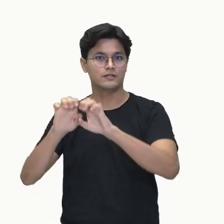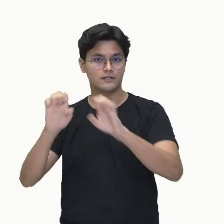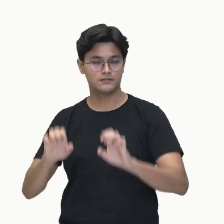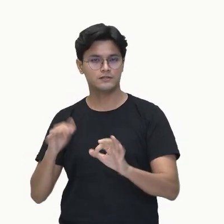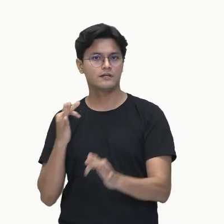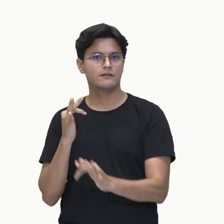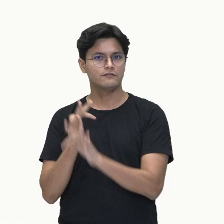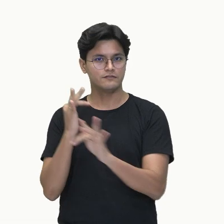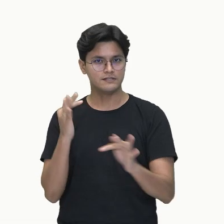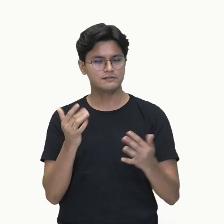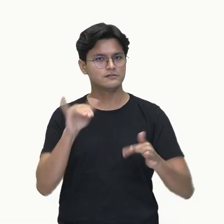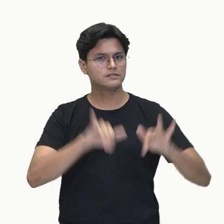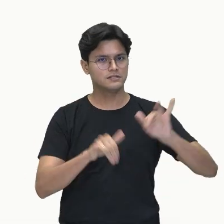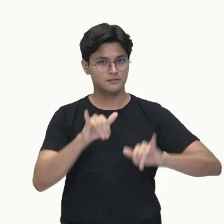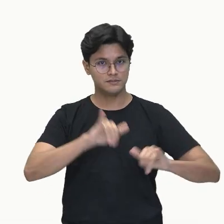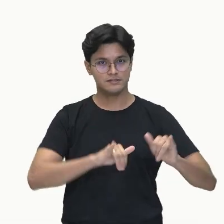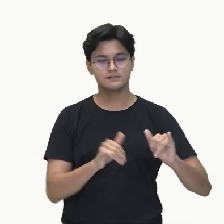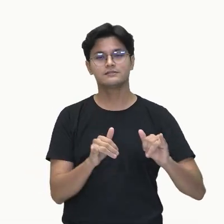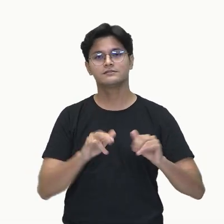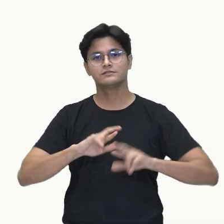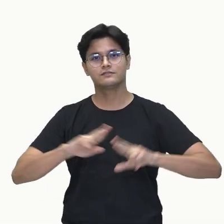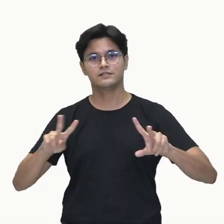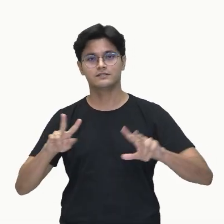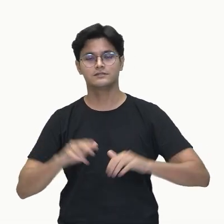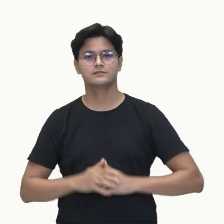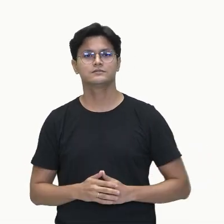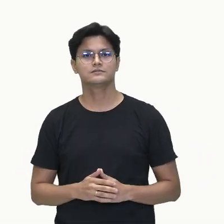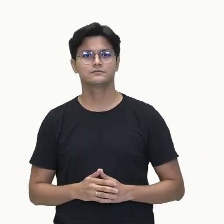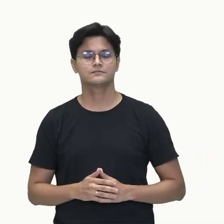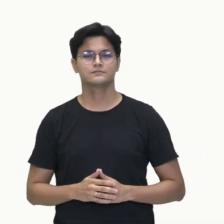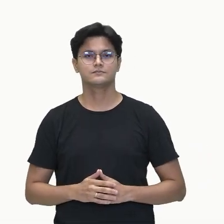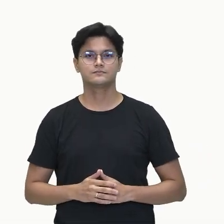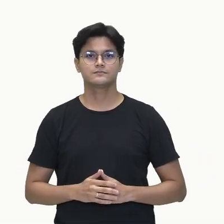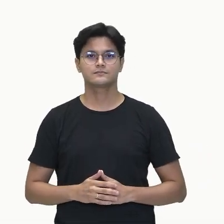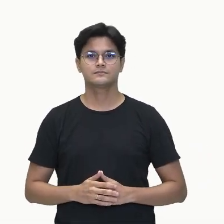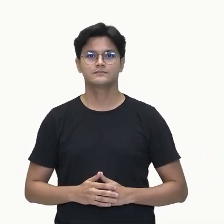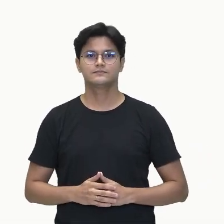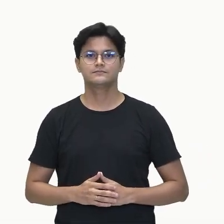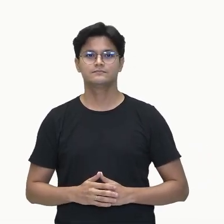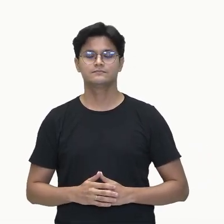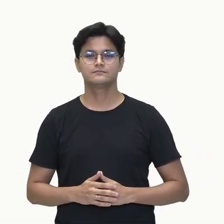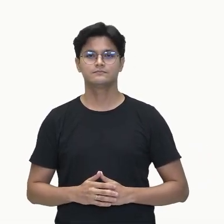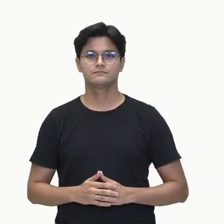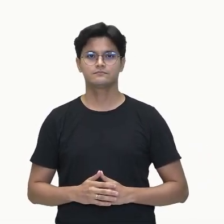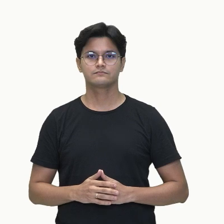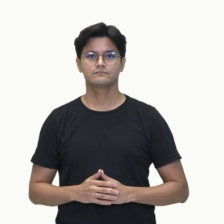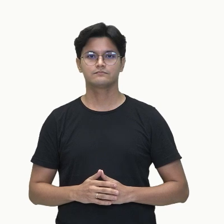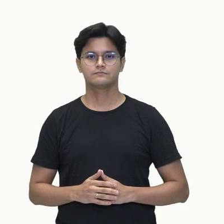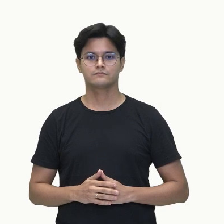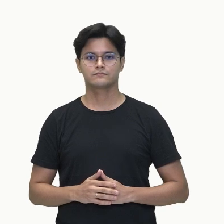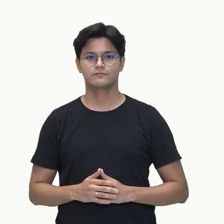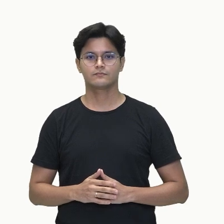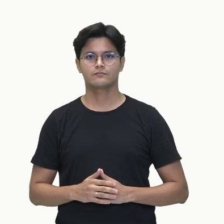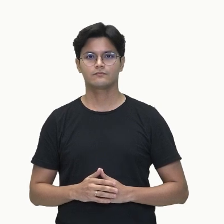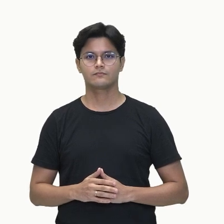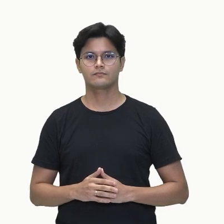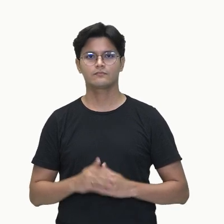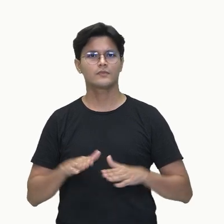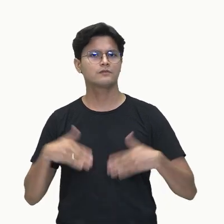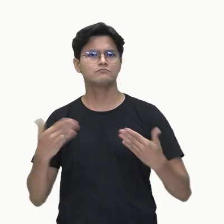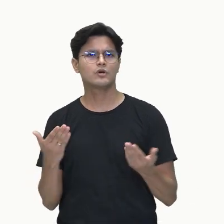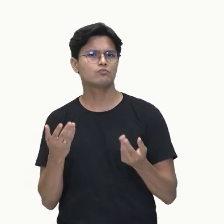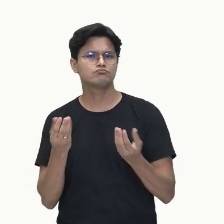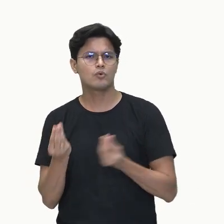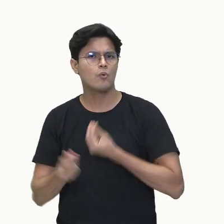diferentes. E como é que eu faço, professora, essa observação? Como é que eu vou olhar